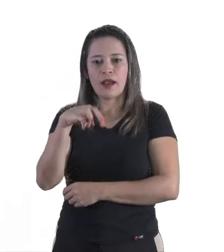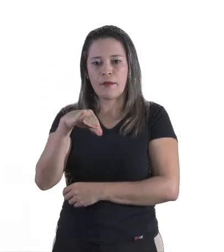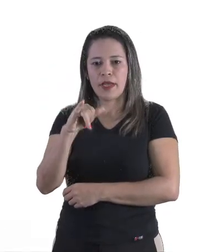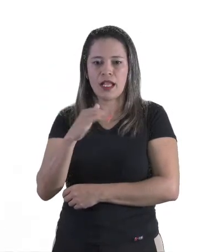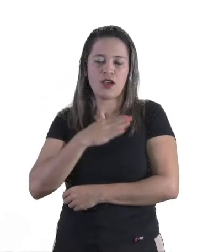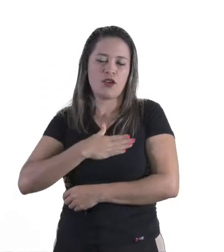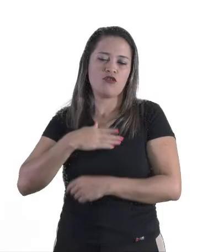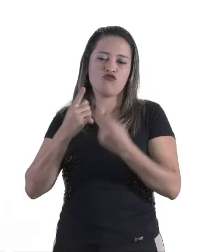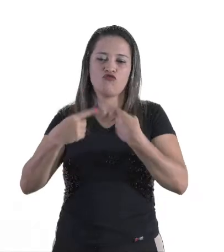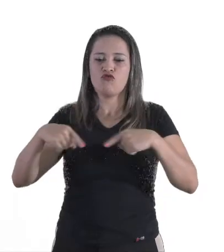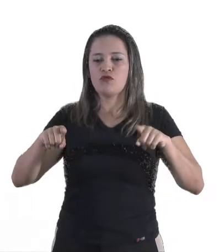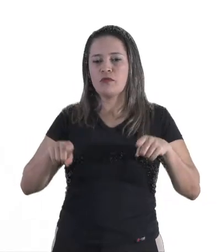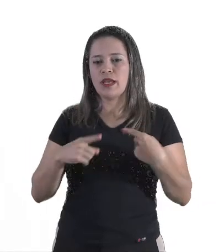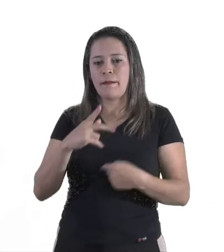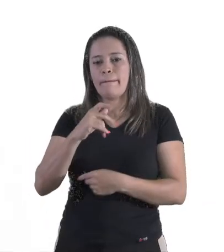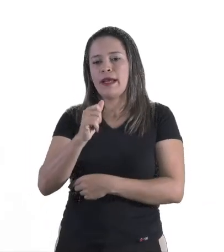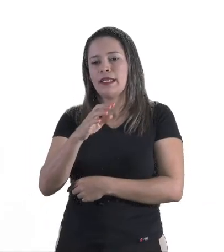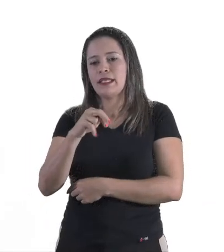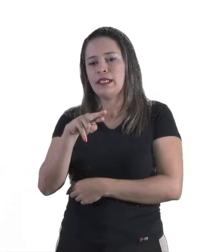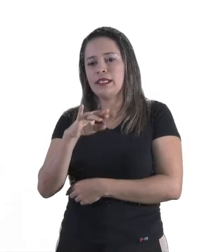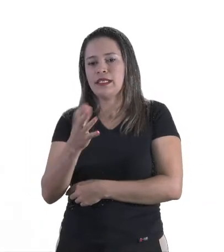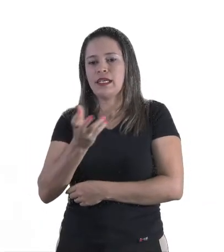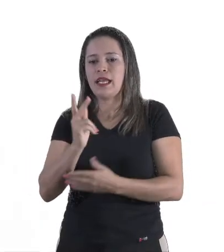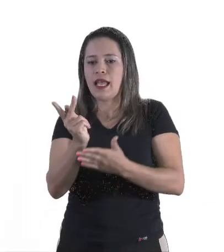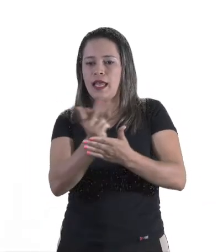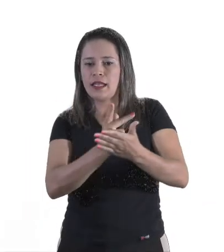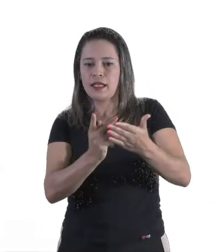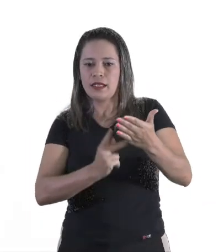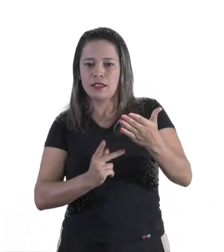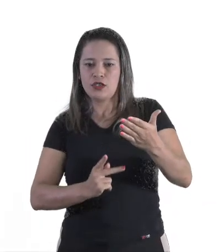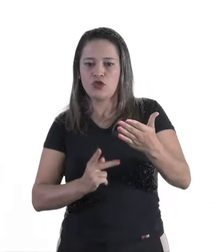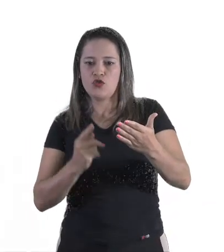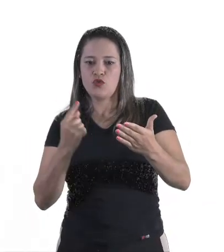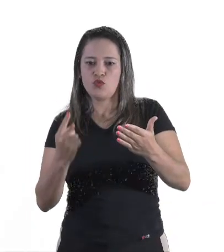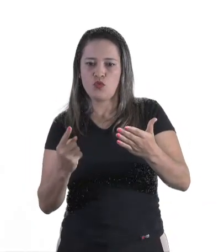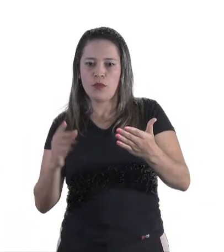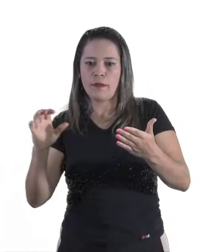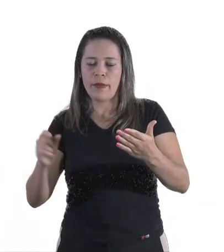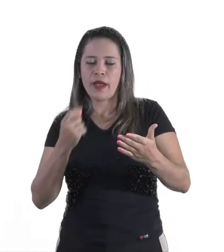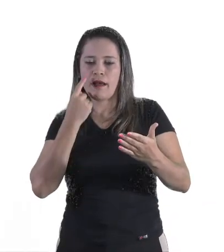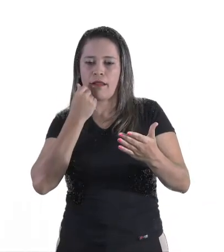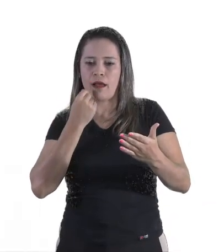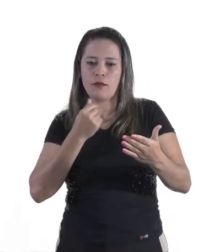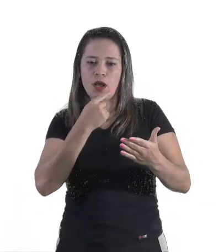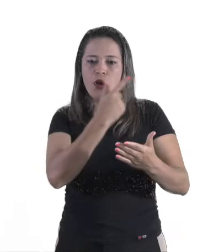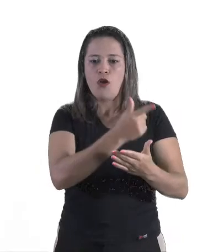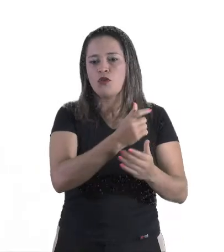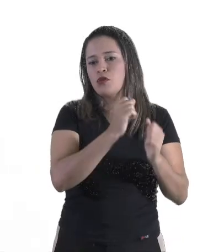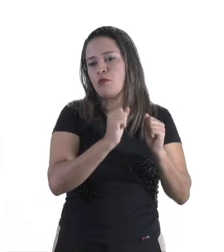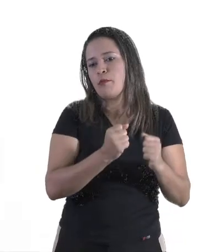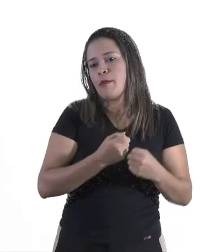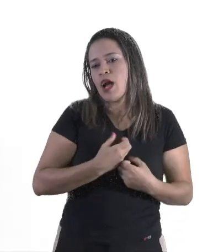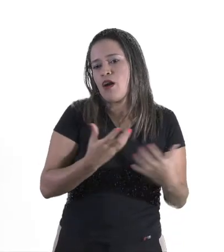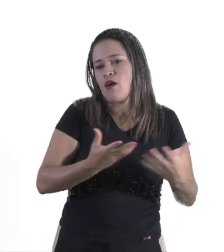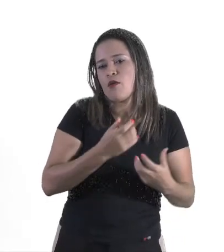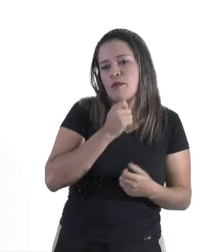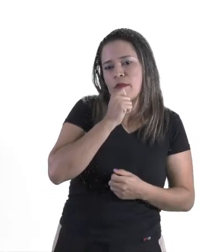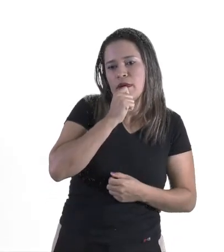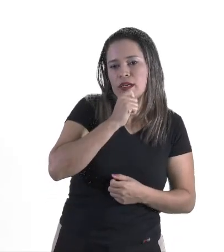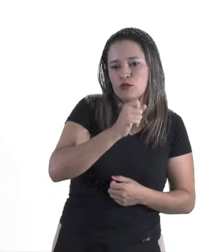Patrícia quer desenhar. Uma vai pegando lápis. A outra põe-se a cantar.